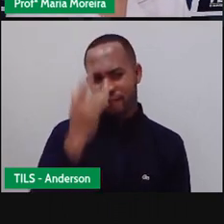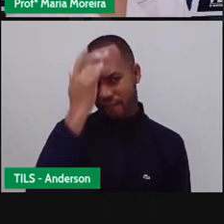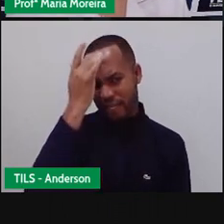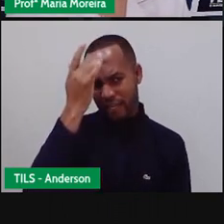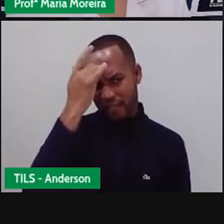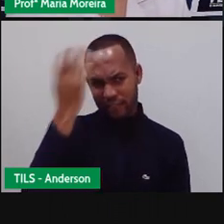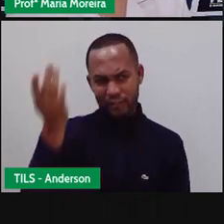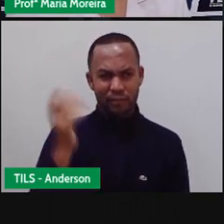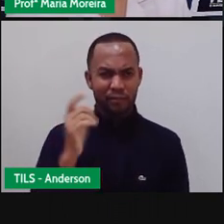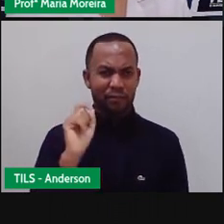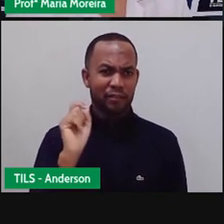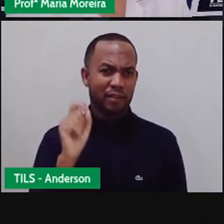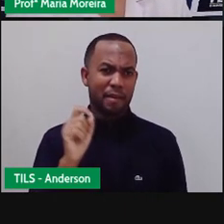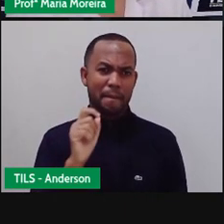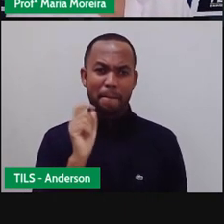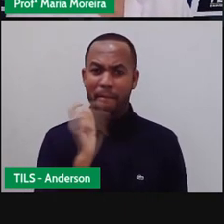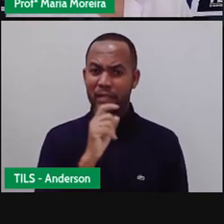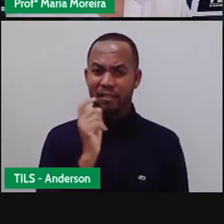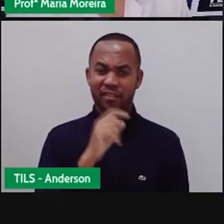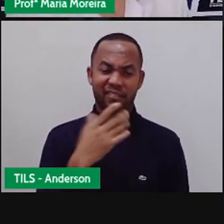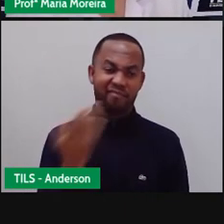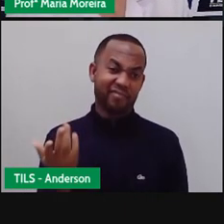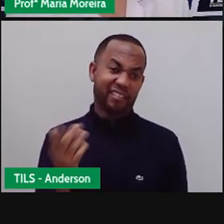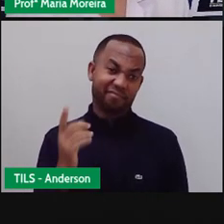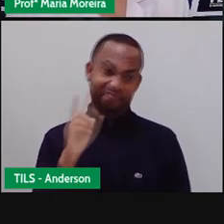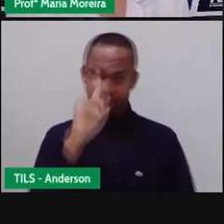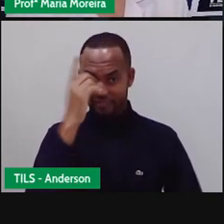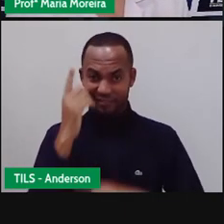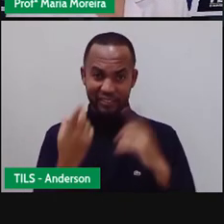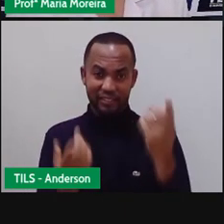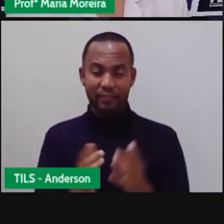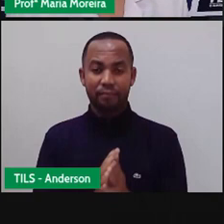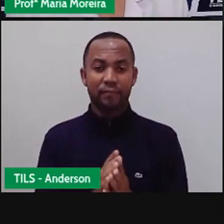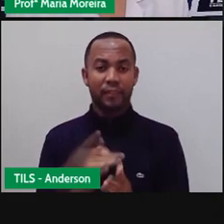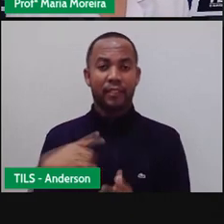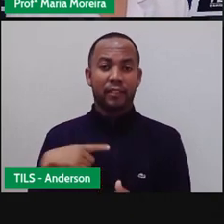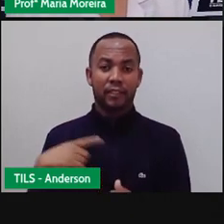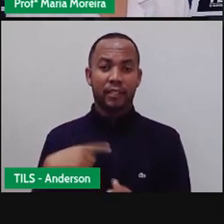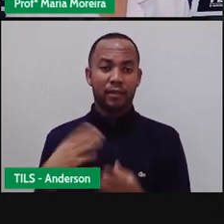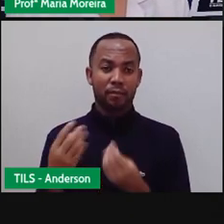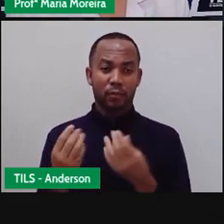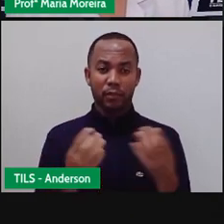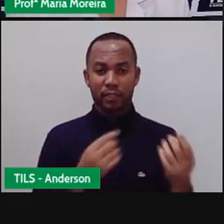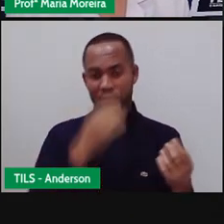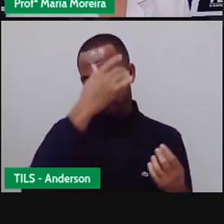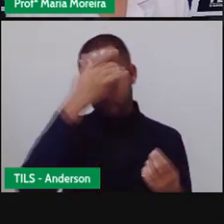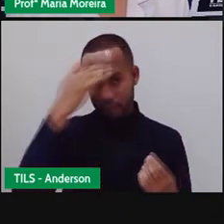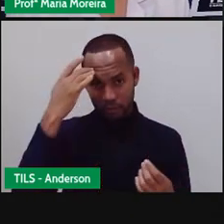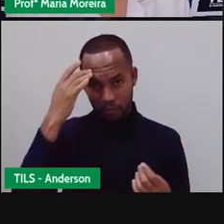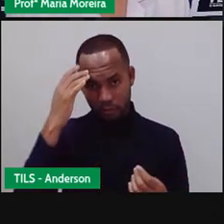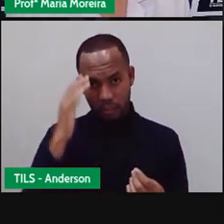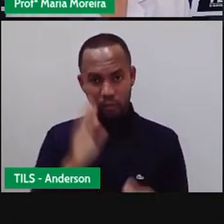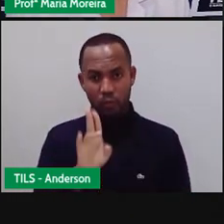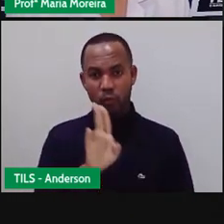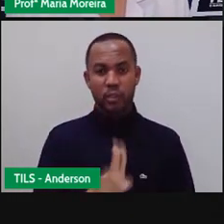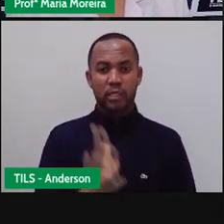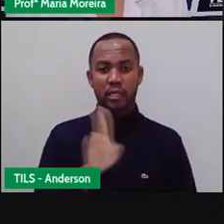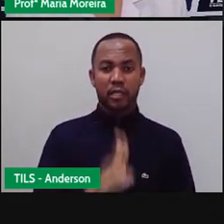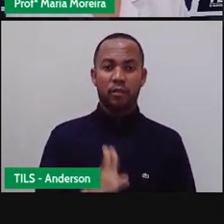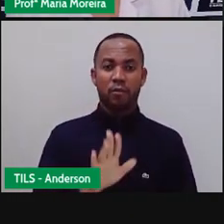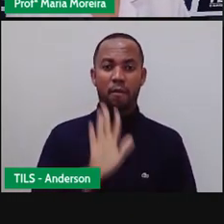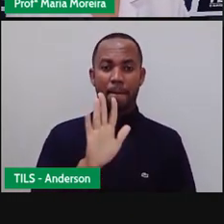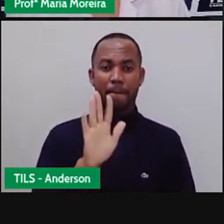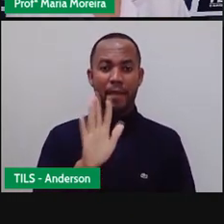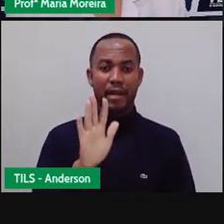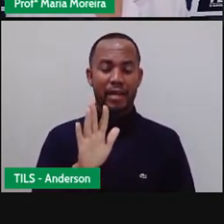manipular a situação, né? Com tanta gente utilizando, pode-se imaginar que as redes sociais não devem